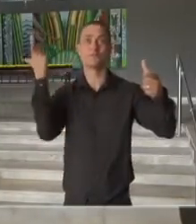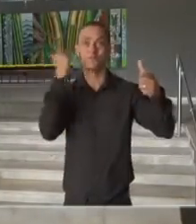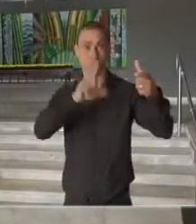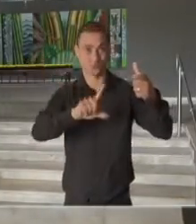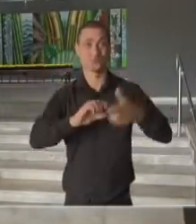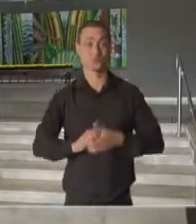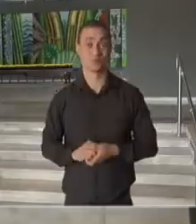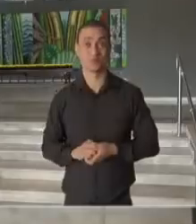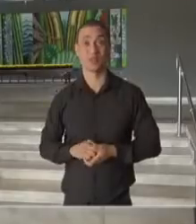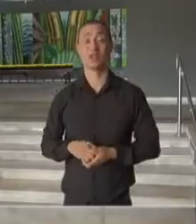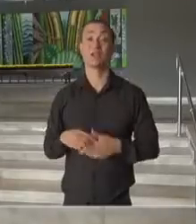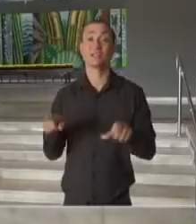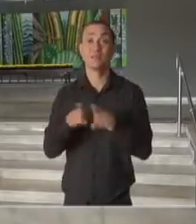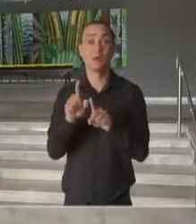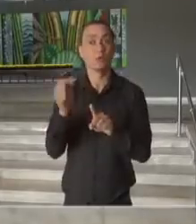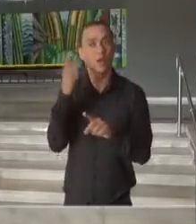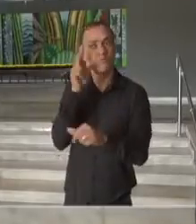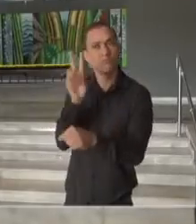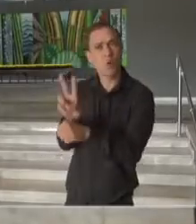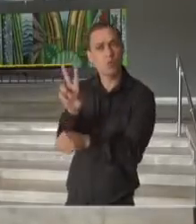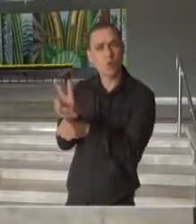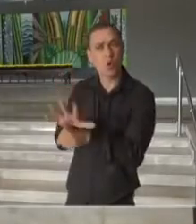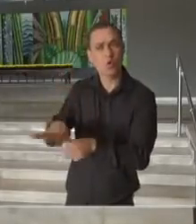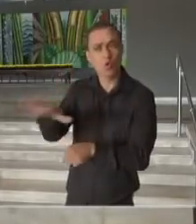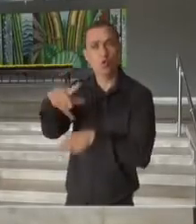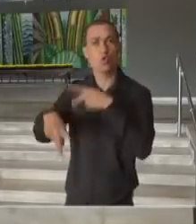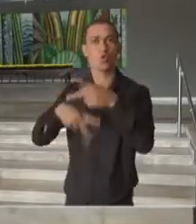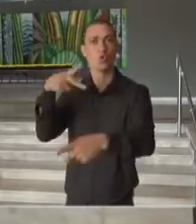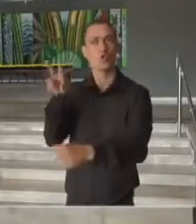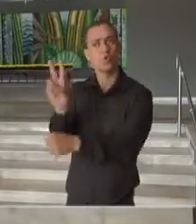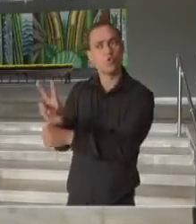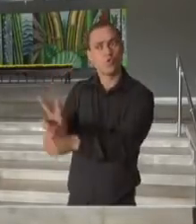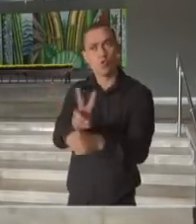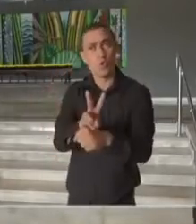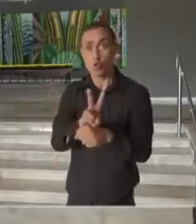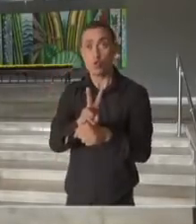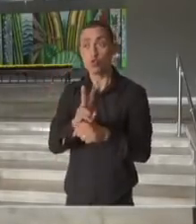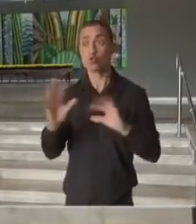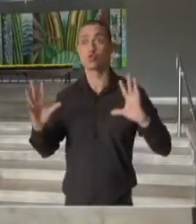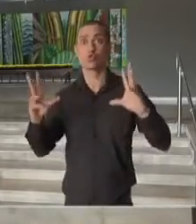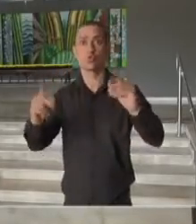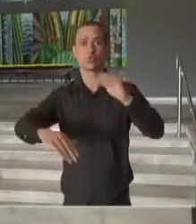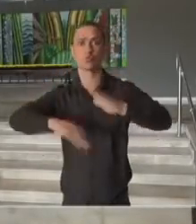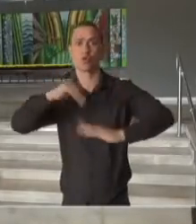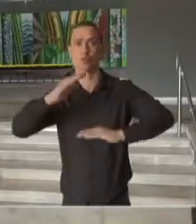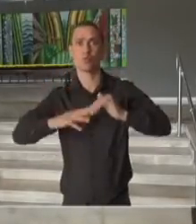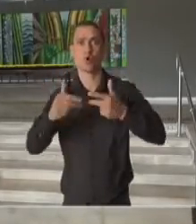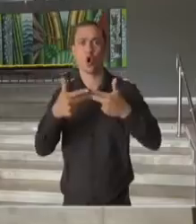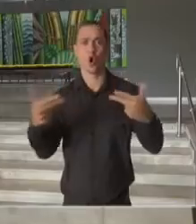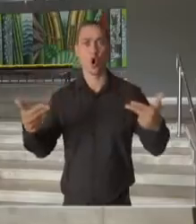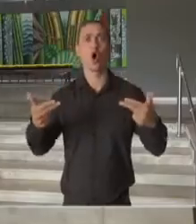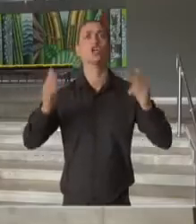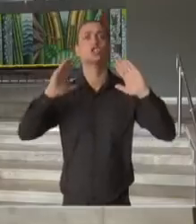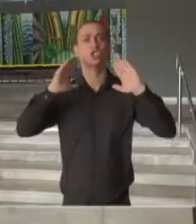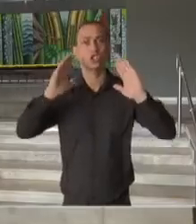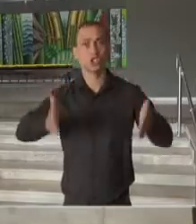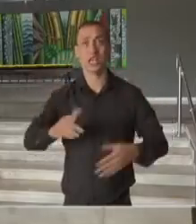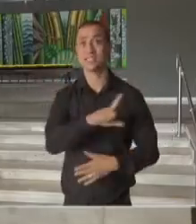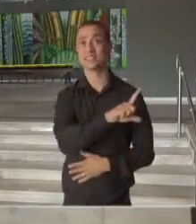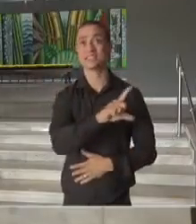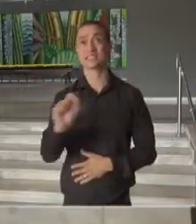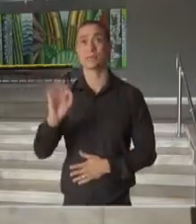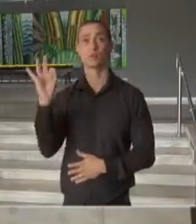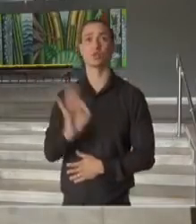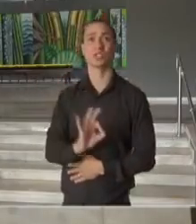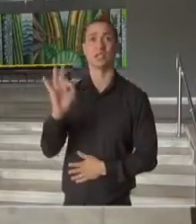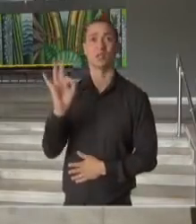um fator de proteção da nossa população, permitindo que todas as atividades estejam já com 100%